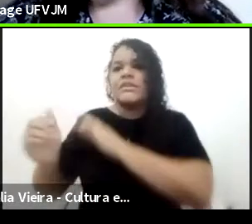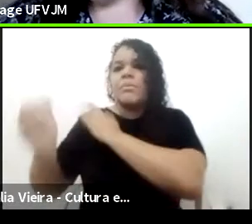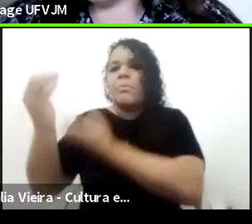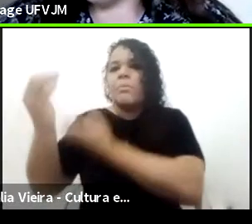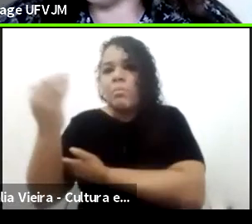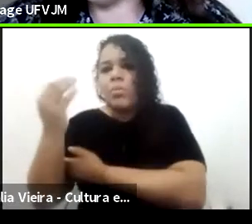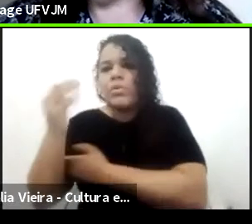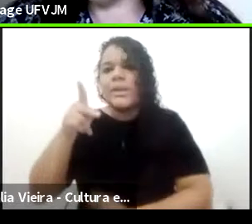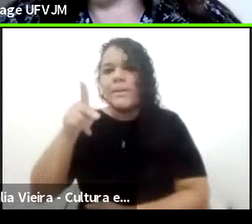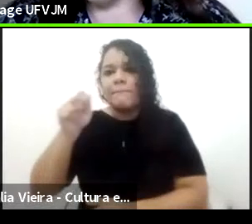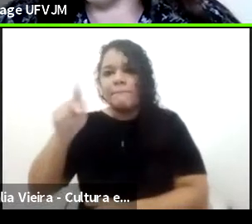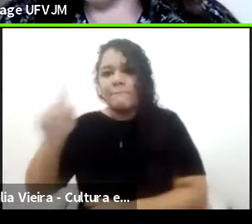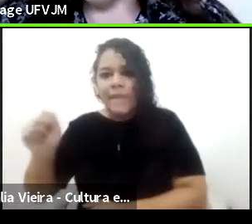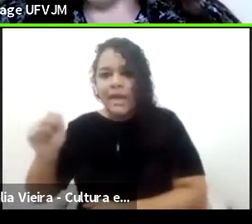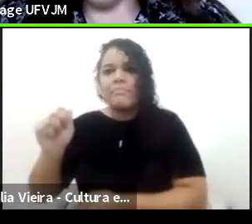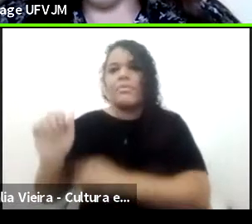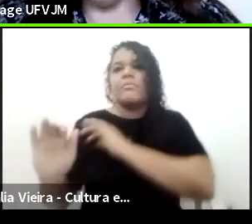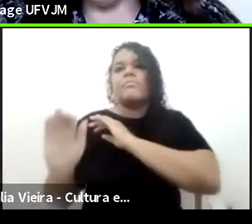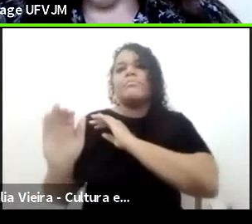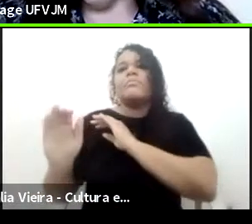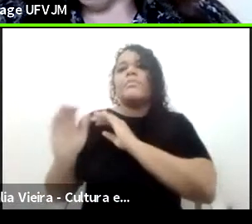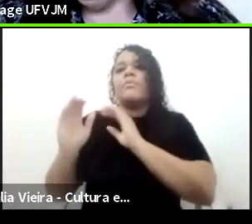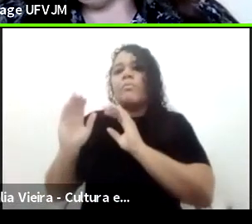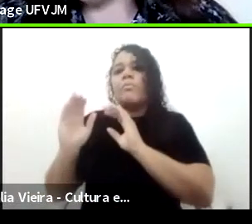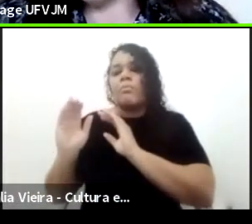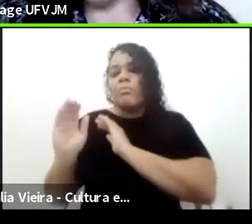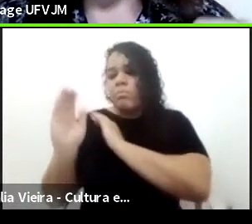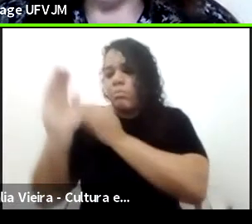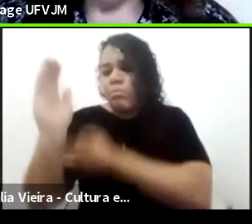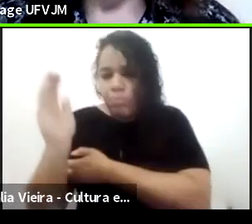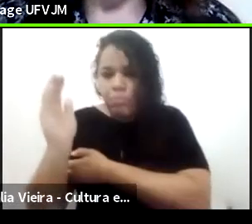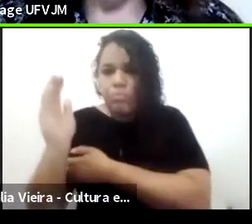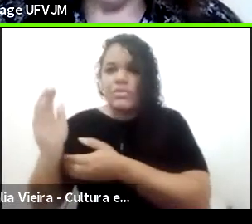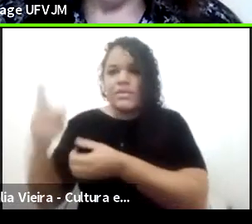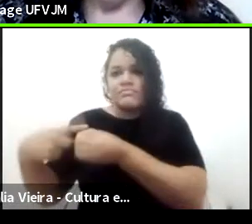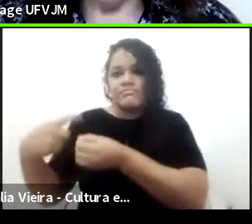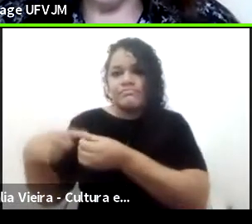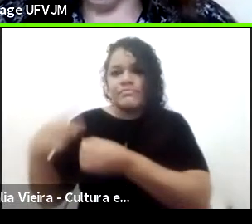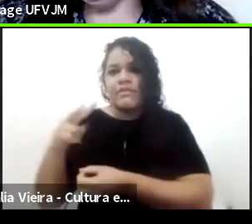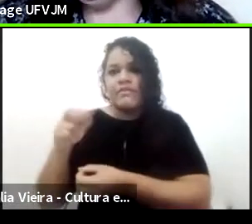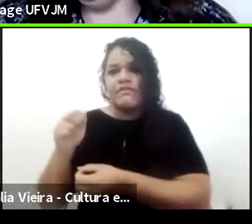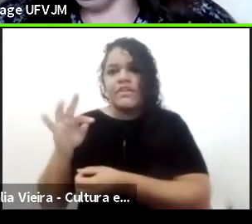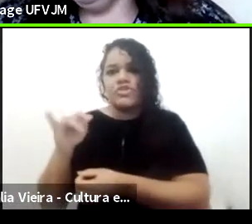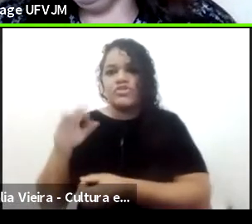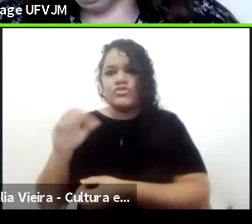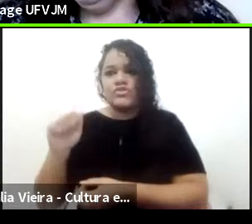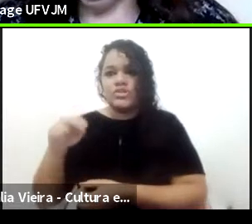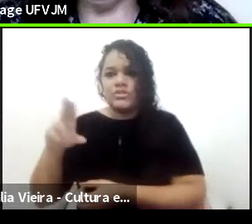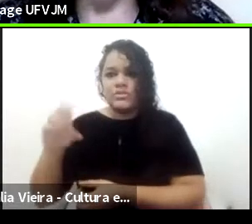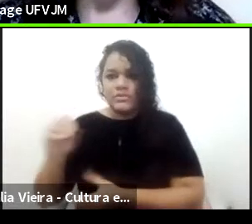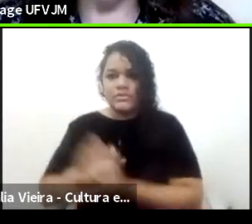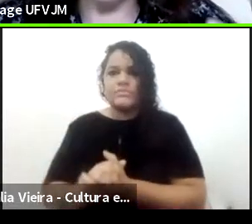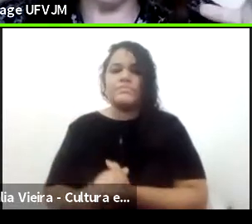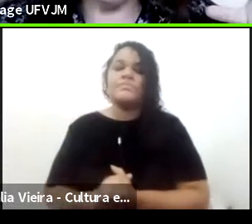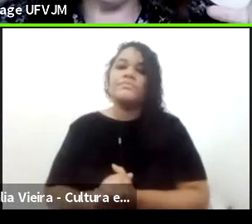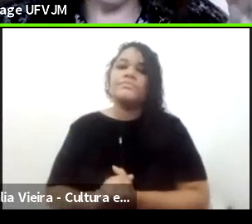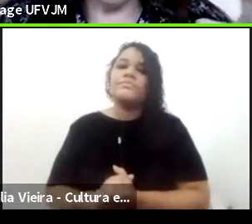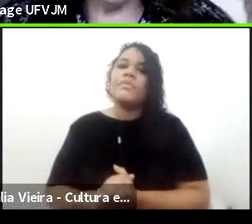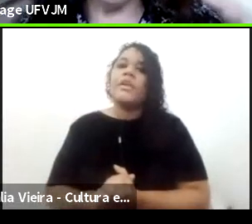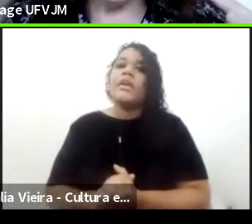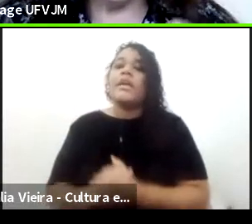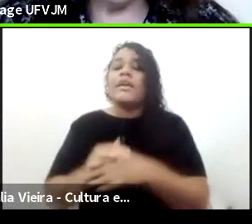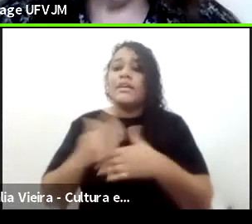quando a gente pensa, né? Esse momento, né? Que eu vou começar a falar aqui, que é o